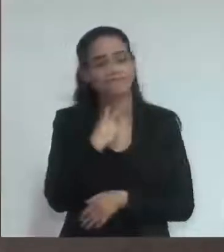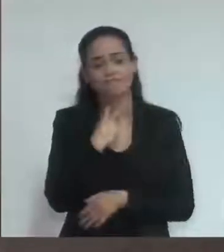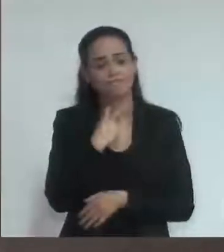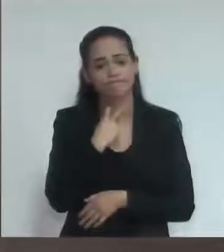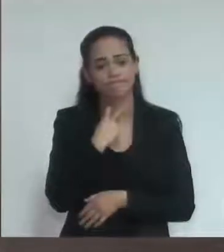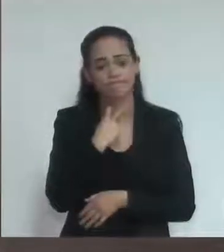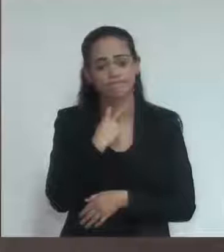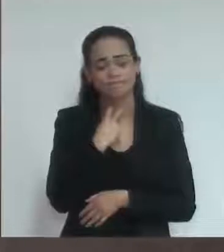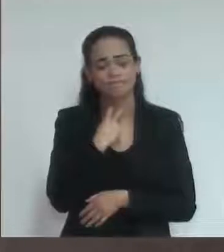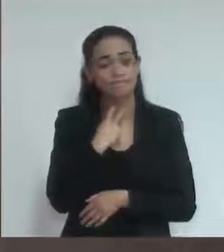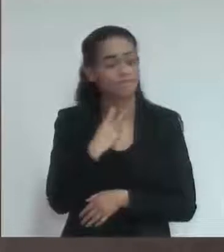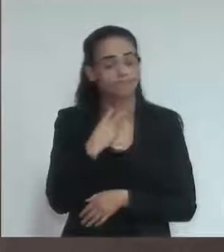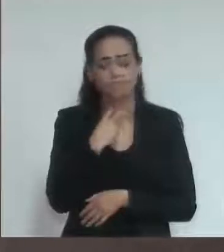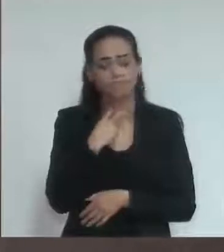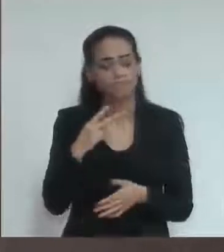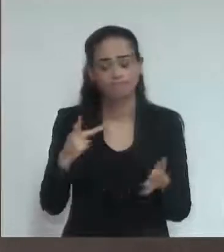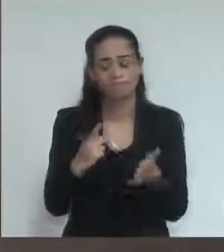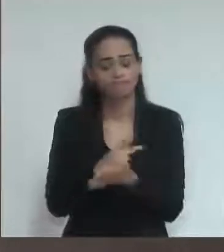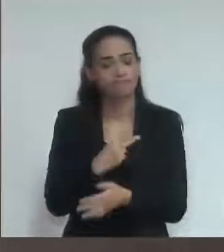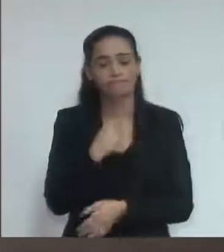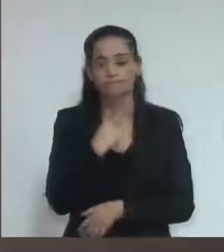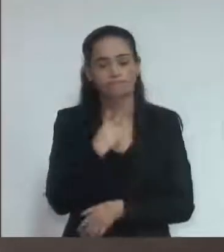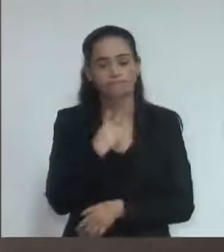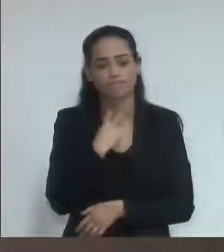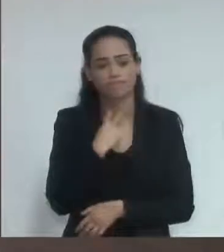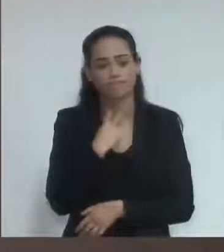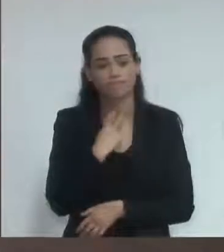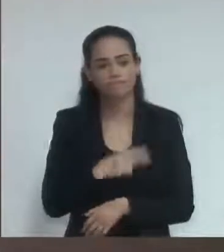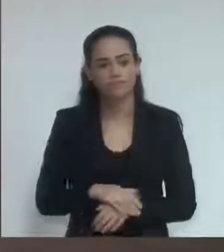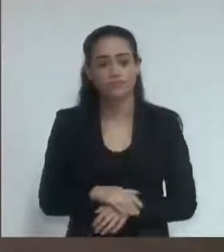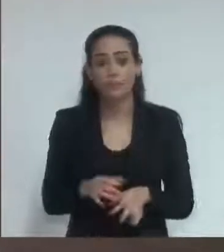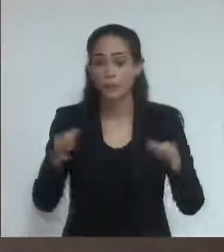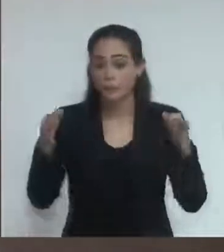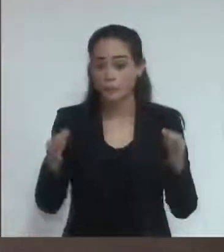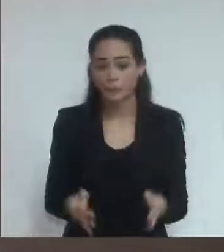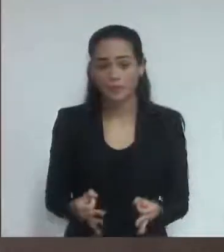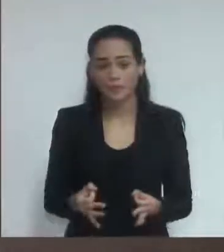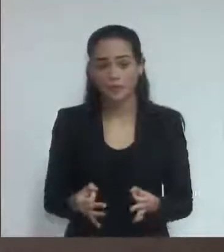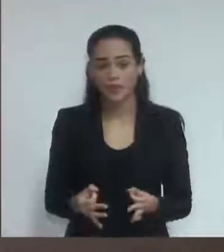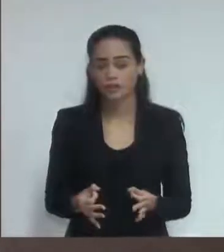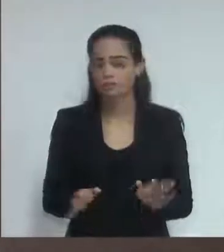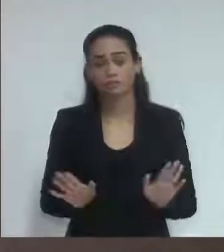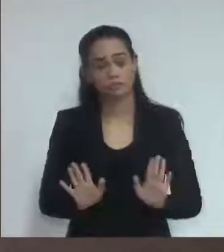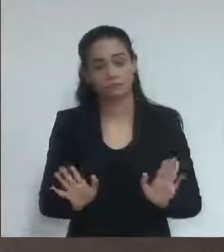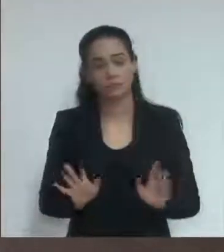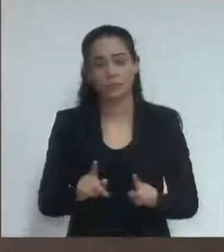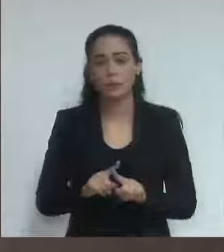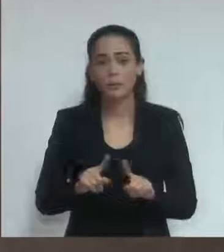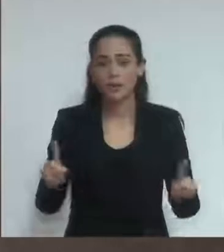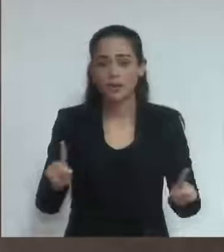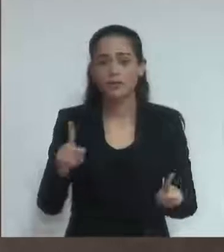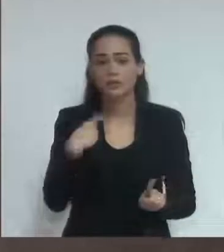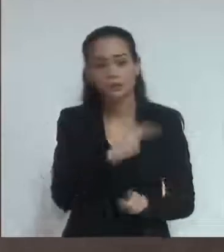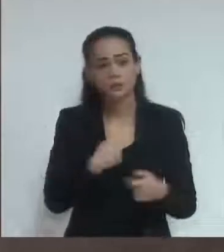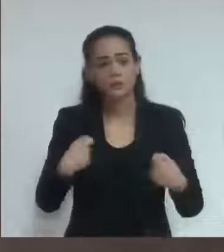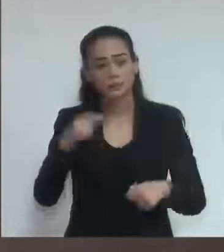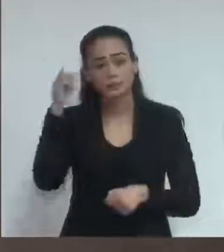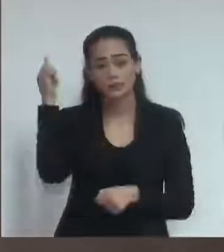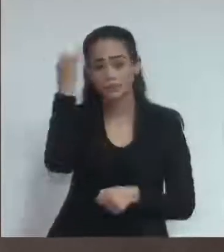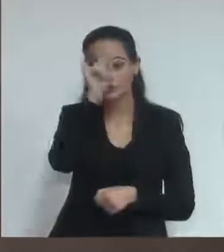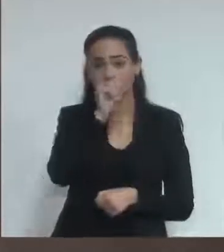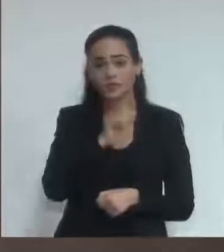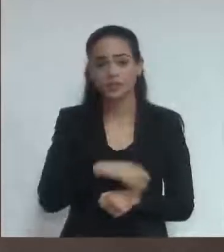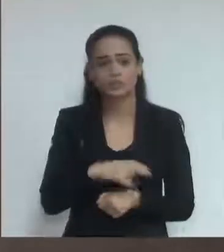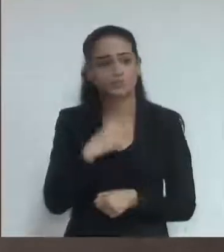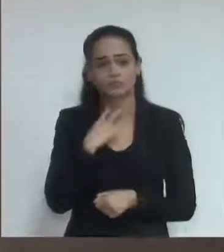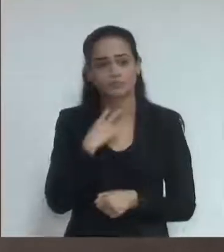permite que nós erramos. Não somos perfeitos. Mas o momento não permite que nós